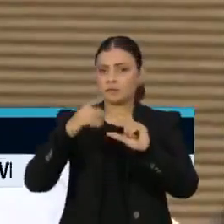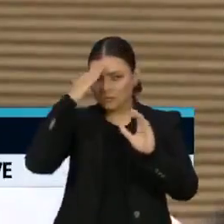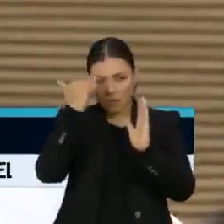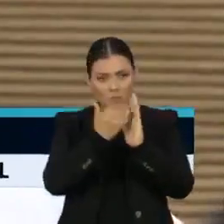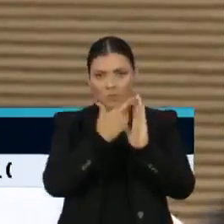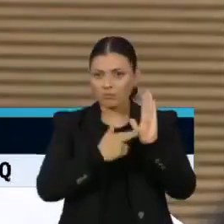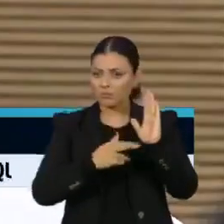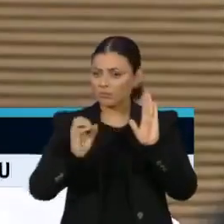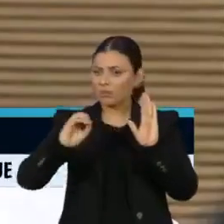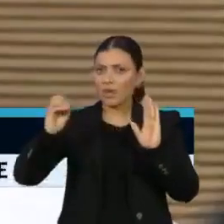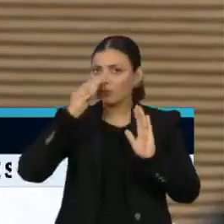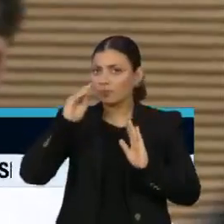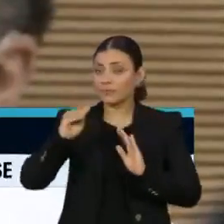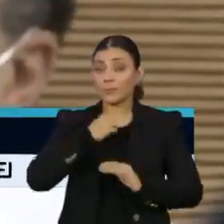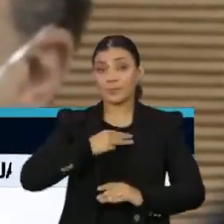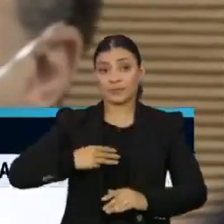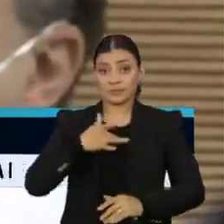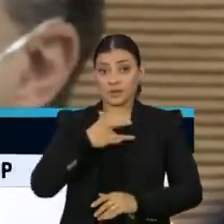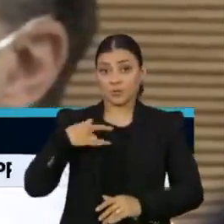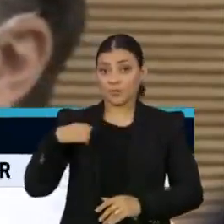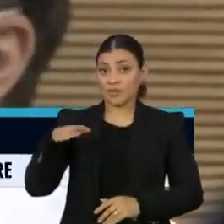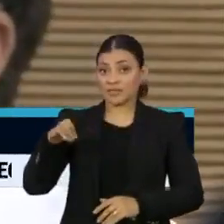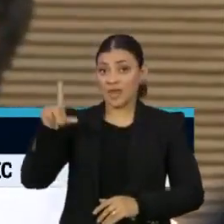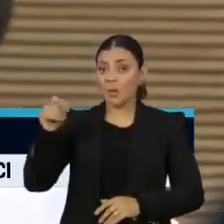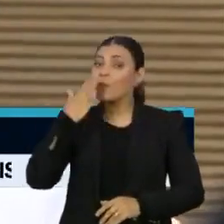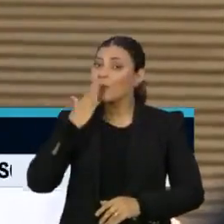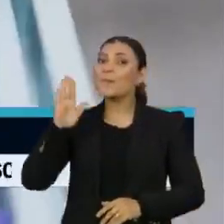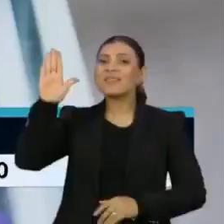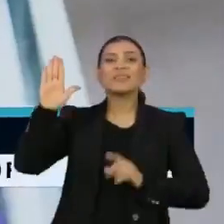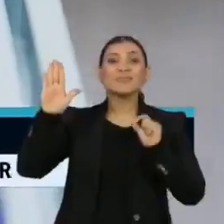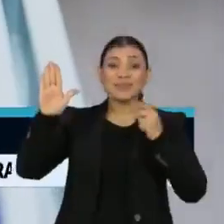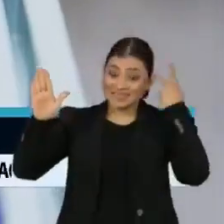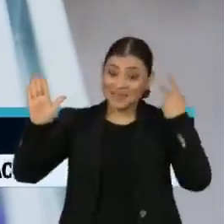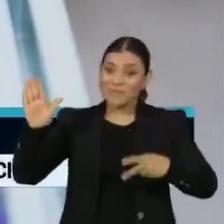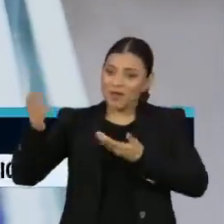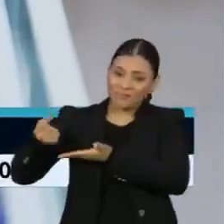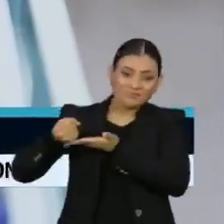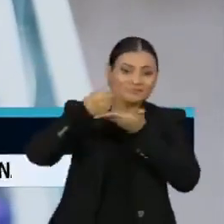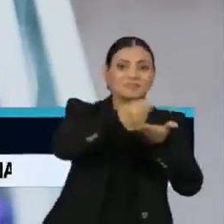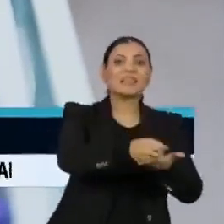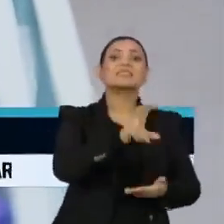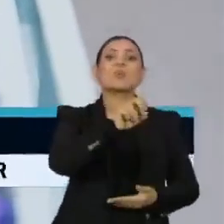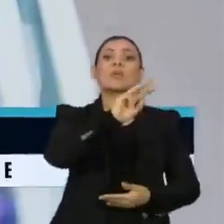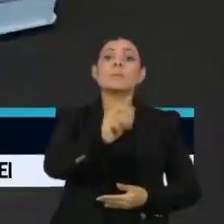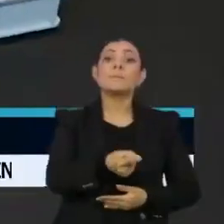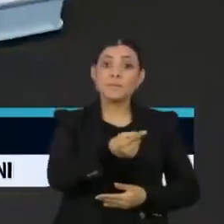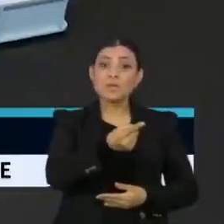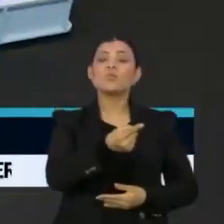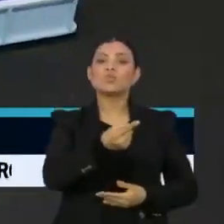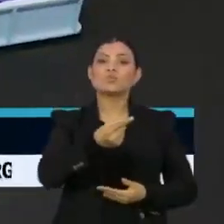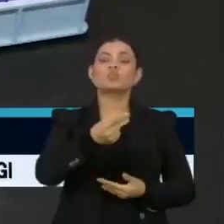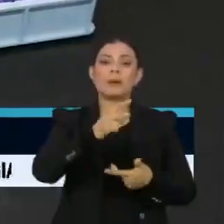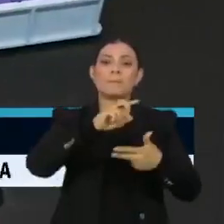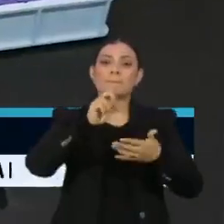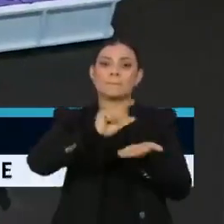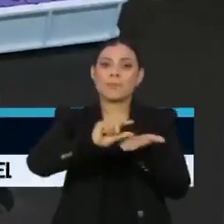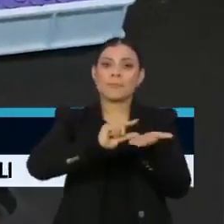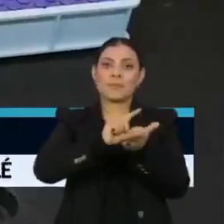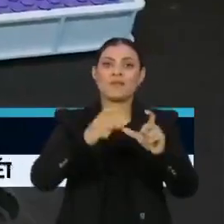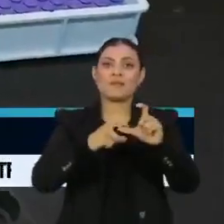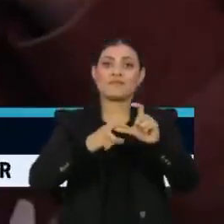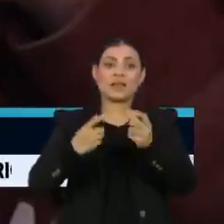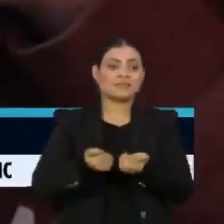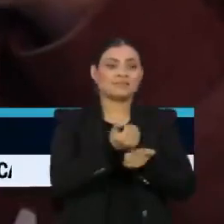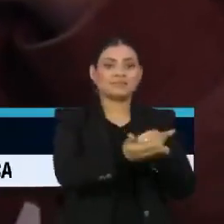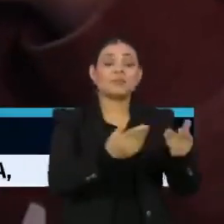O ministro da Saúde, Marcelo Queiroga, prometeu que São Paulo receberia 50 mil doses extras da Pfizer, a única